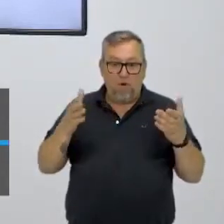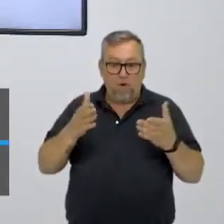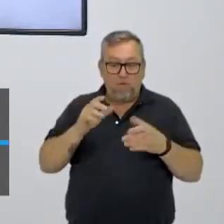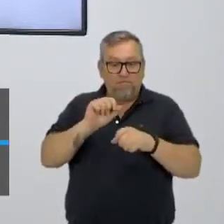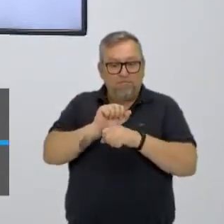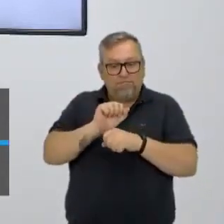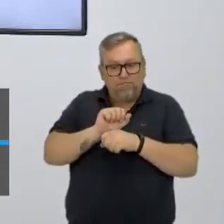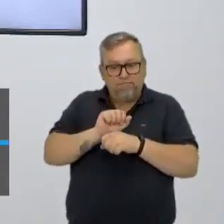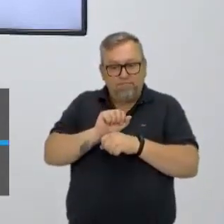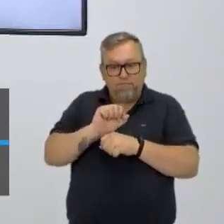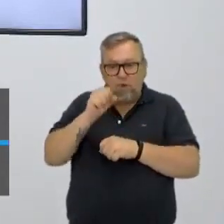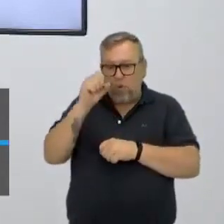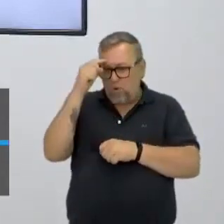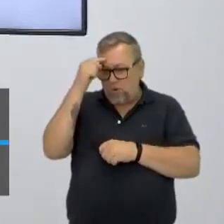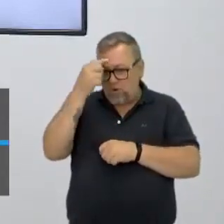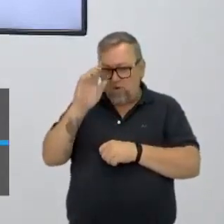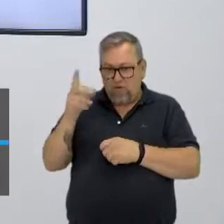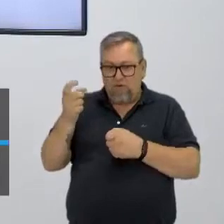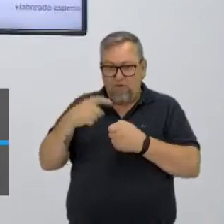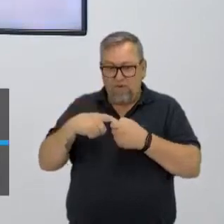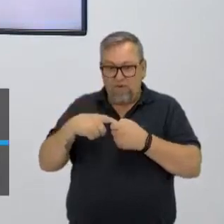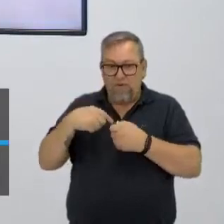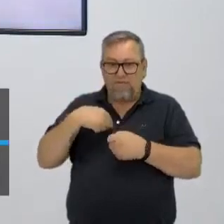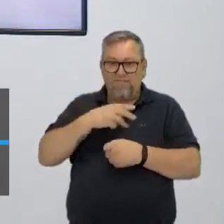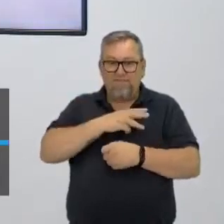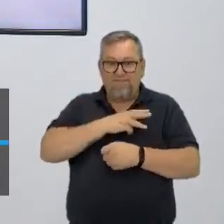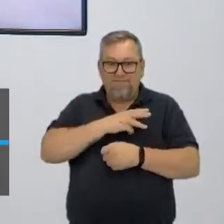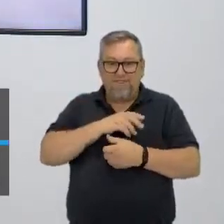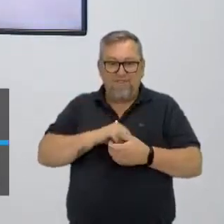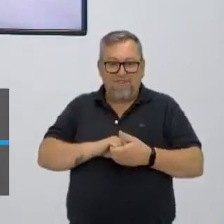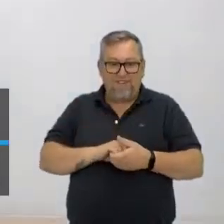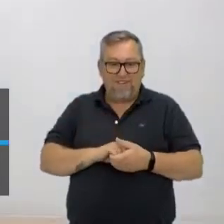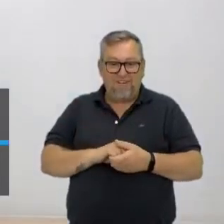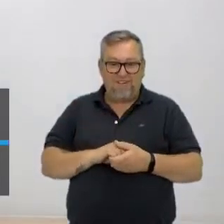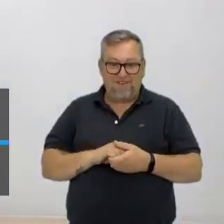intervalinho. São 8 segundos e a gente já volta. Eu e o Sidney. Vamos lá.